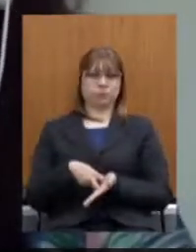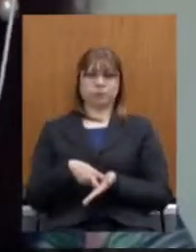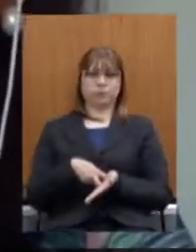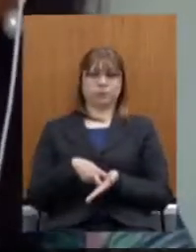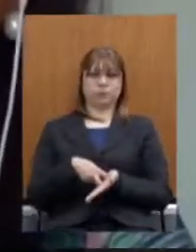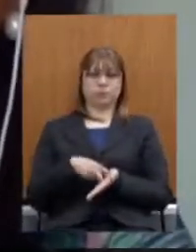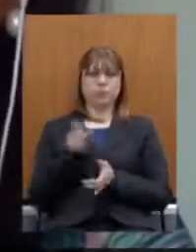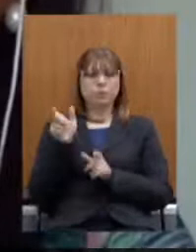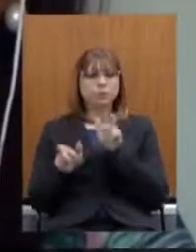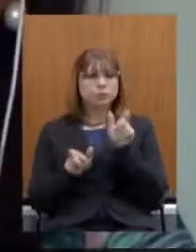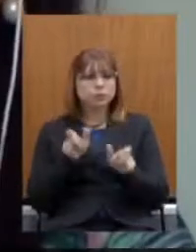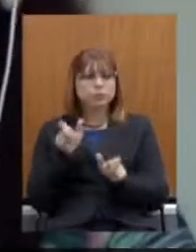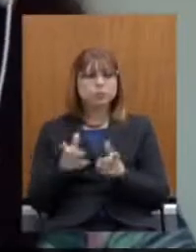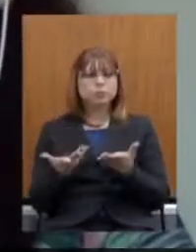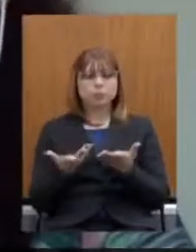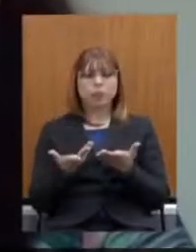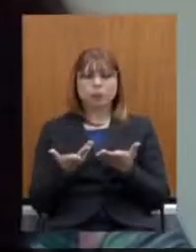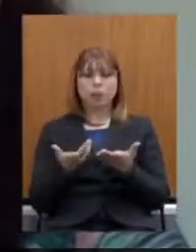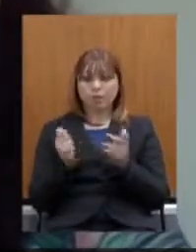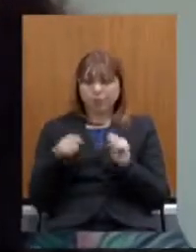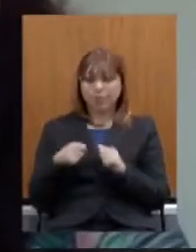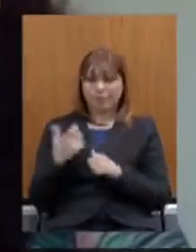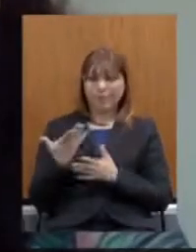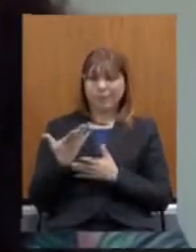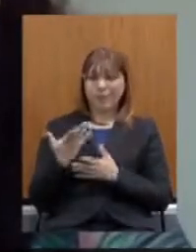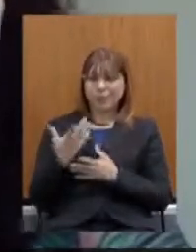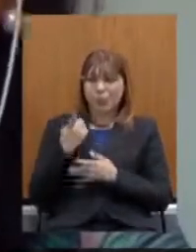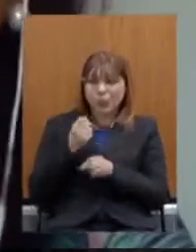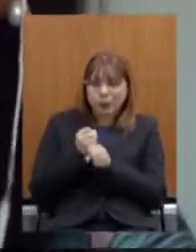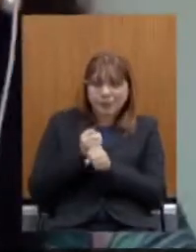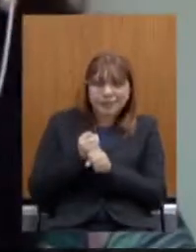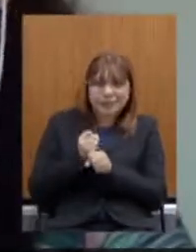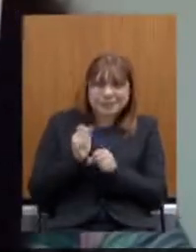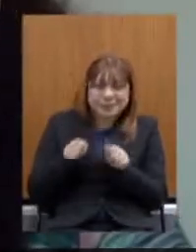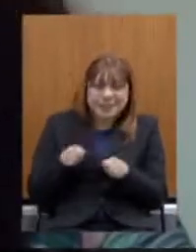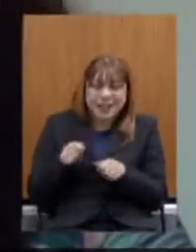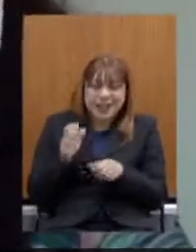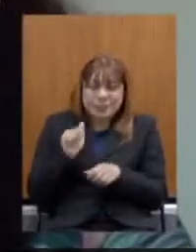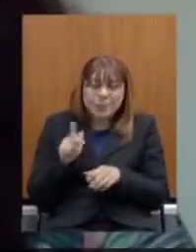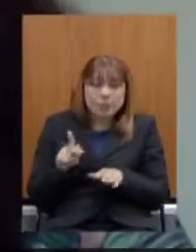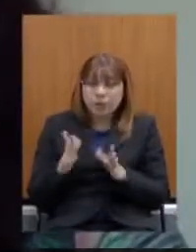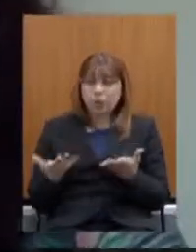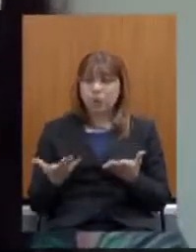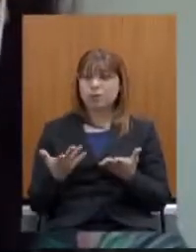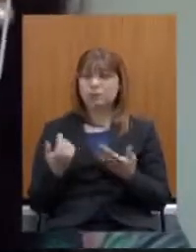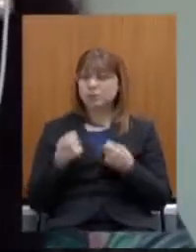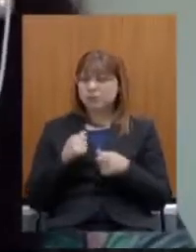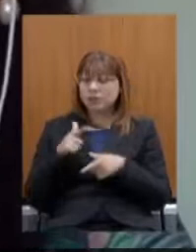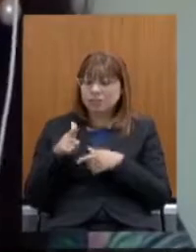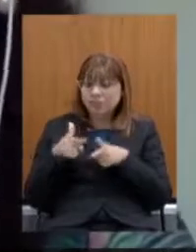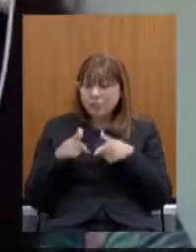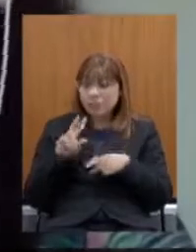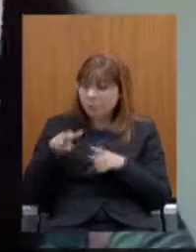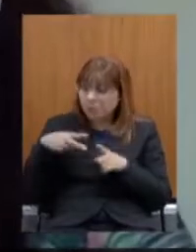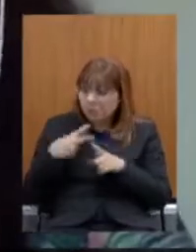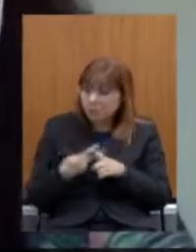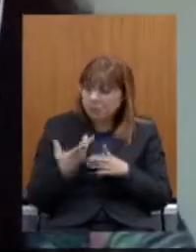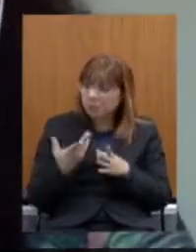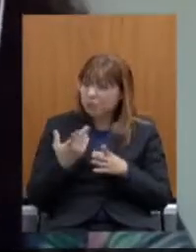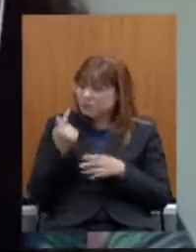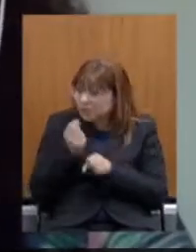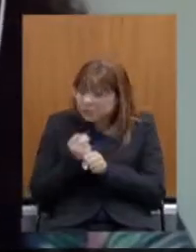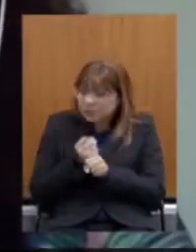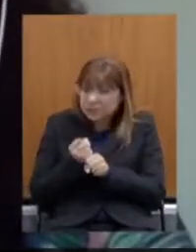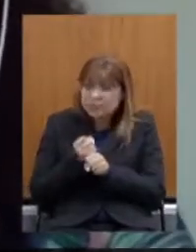Pessoas que podem se aposentar em um ano passarão a ter que trabalhar talvez mais sete, oito anos.